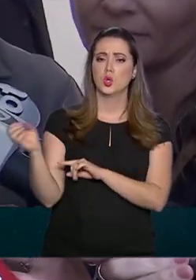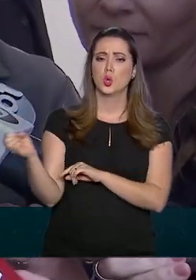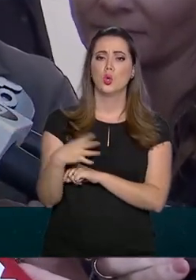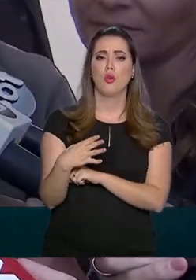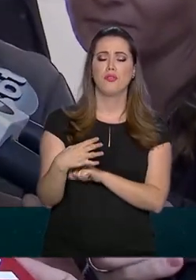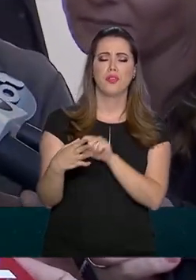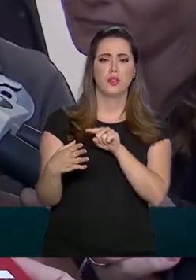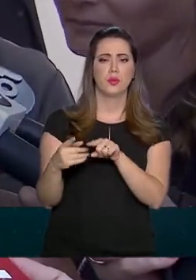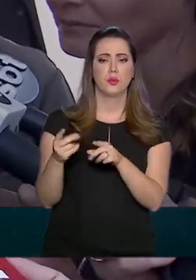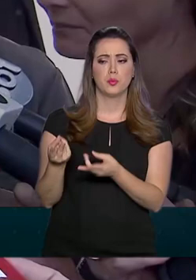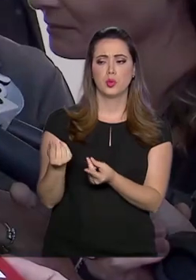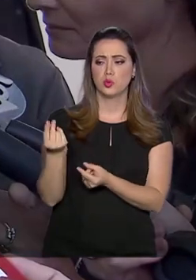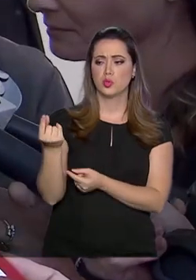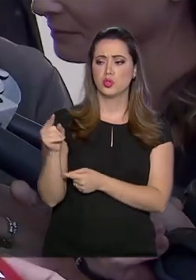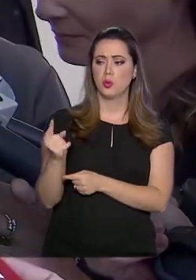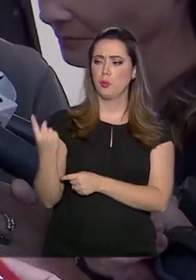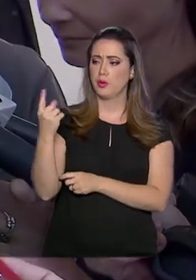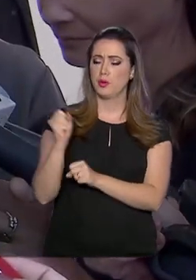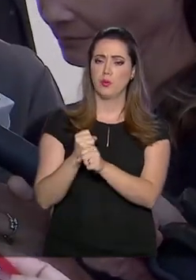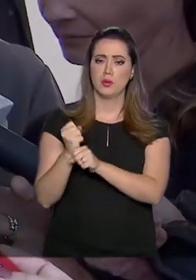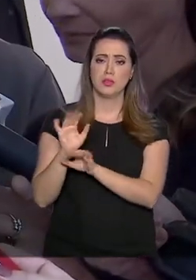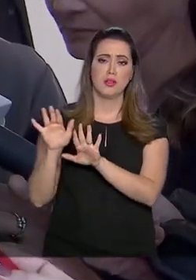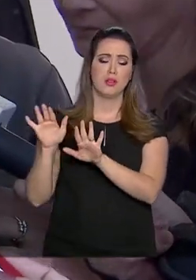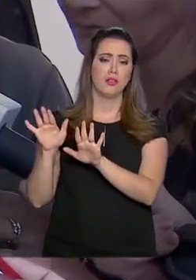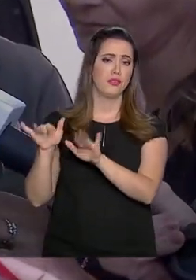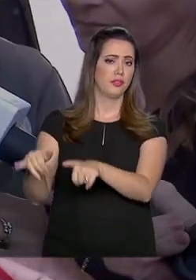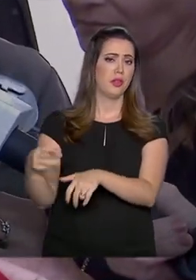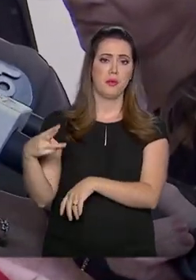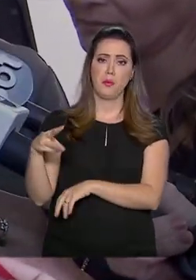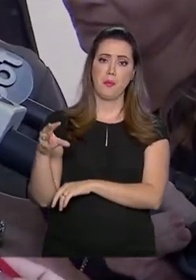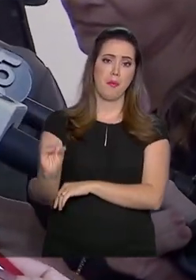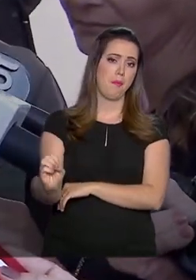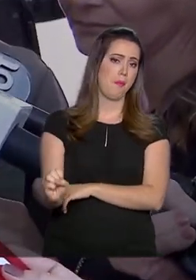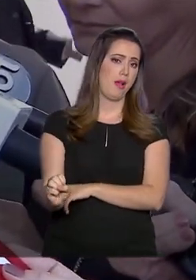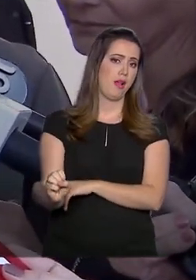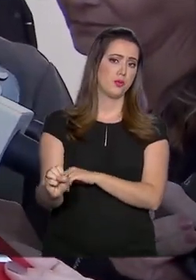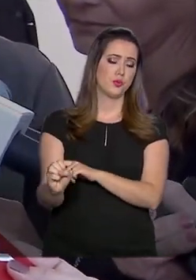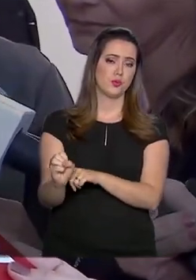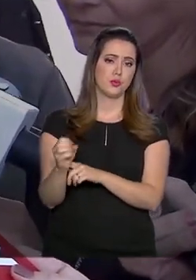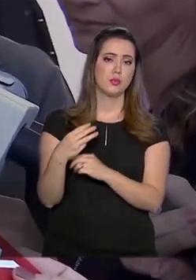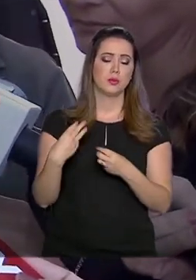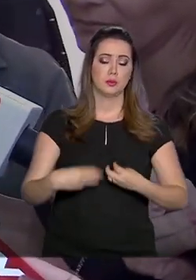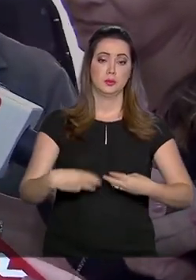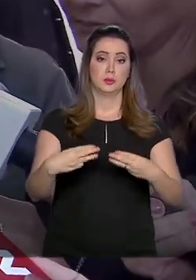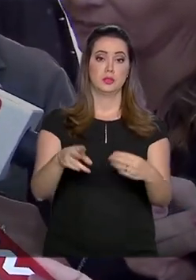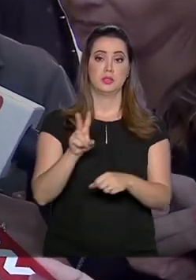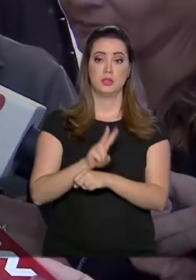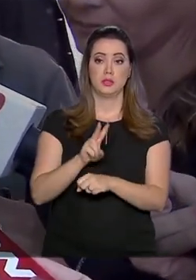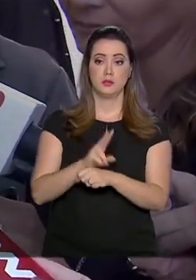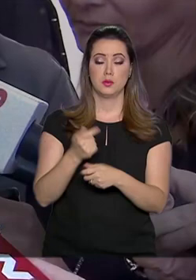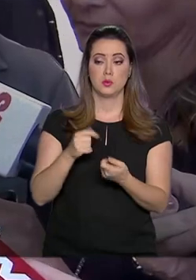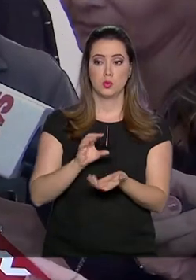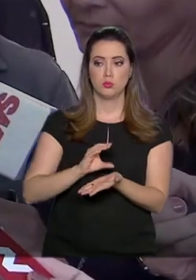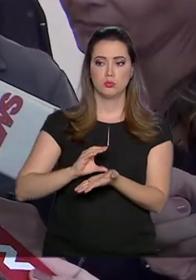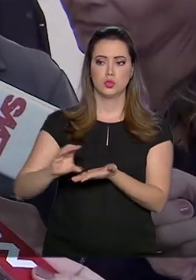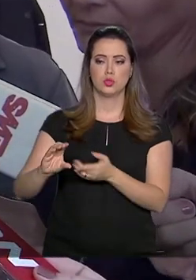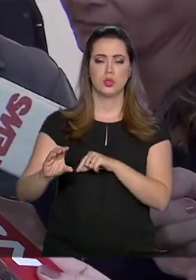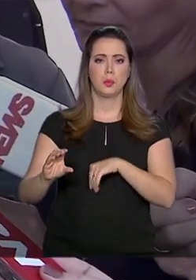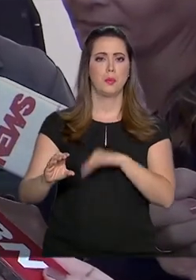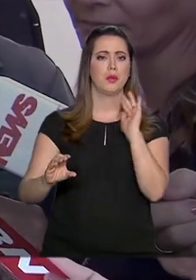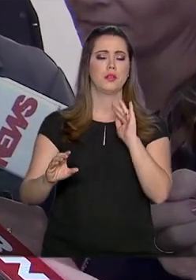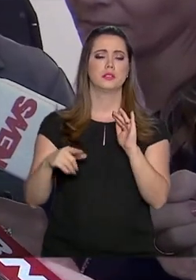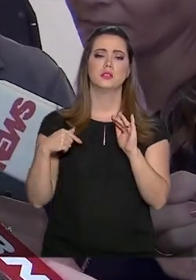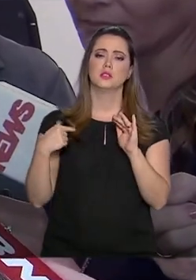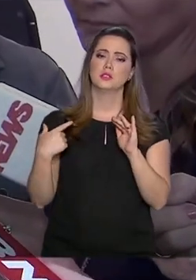previstos para um ano acabou em março. Então, o Ministério da Defesa fez uma suplementação e ontem saiu